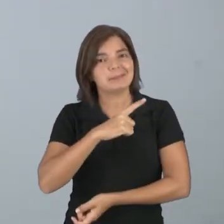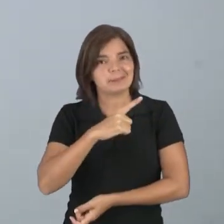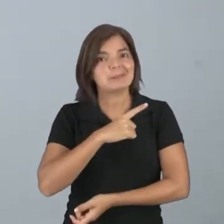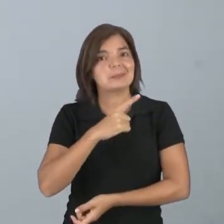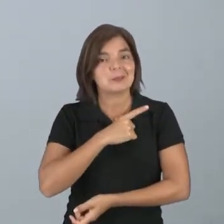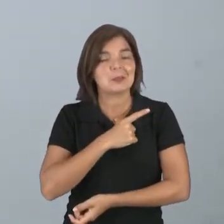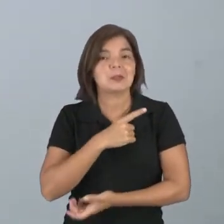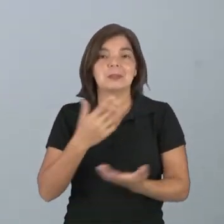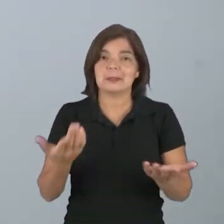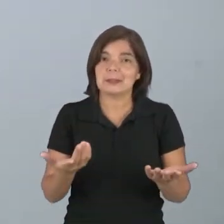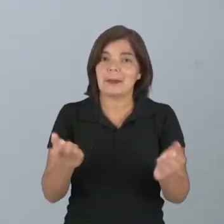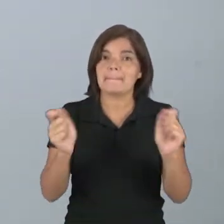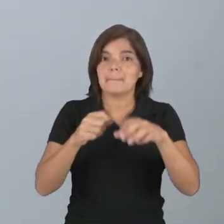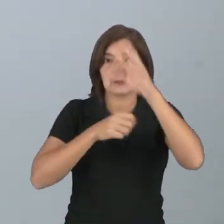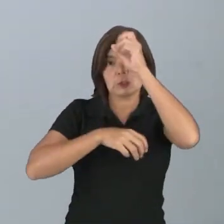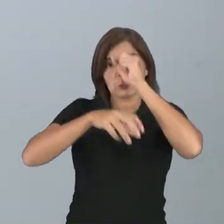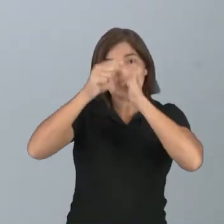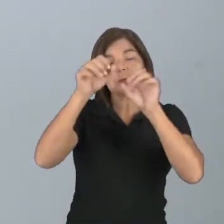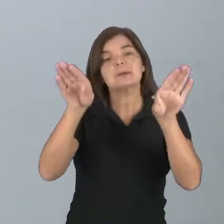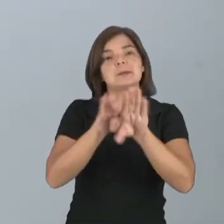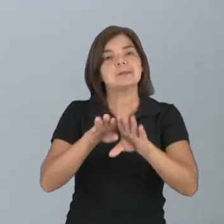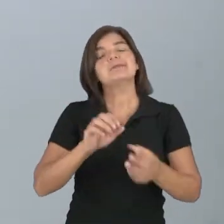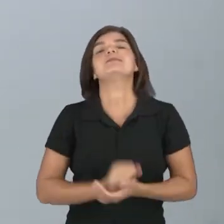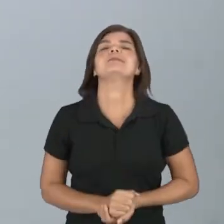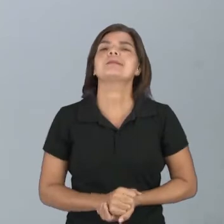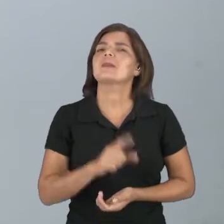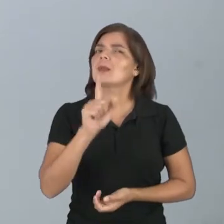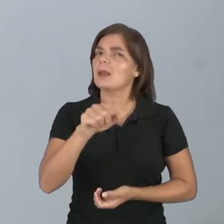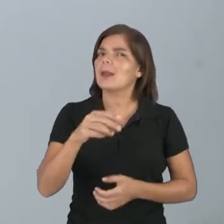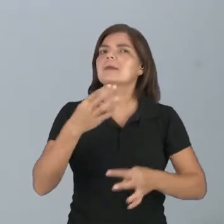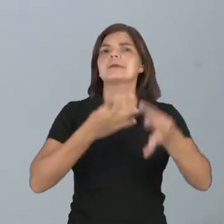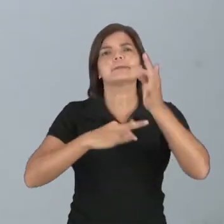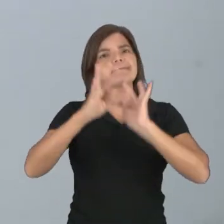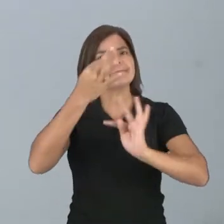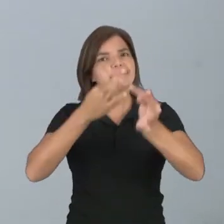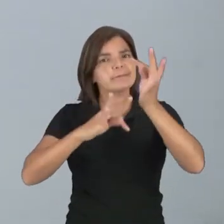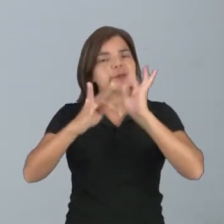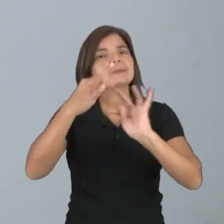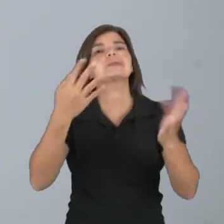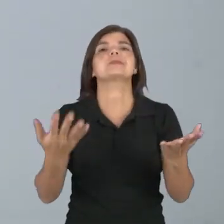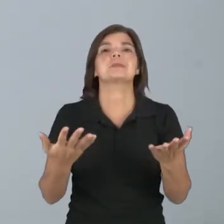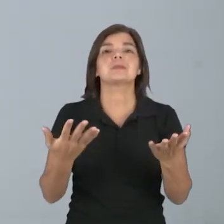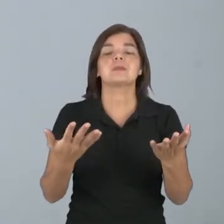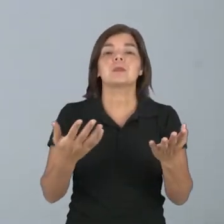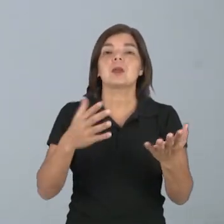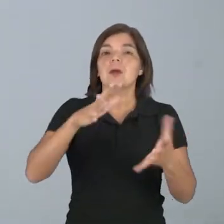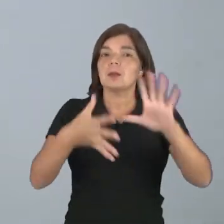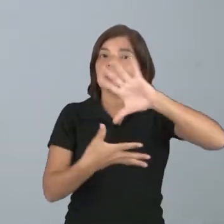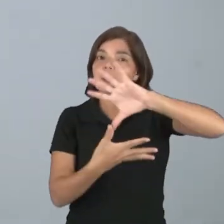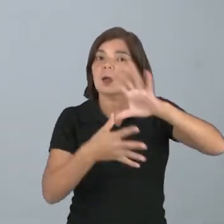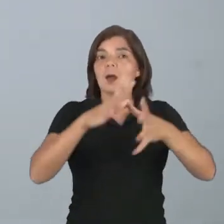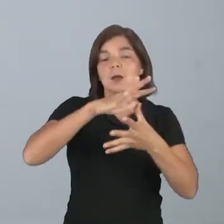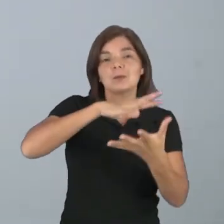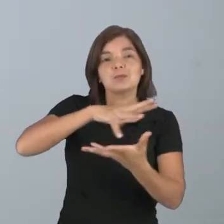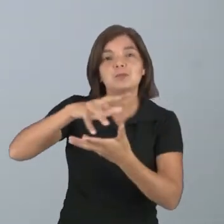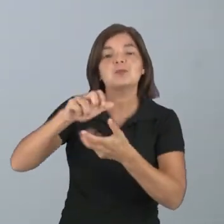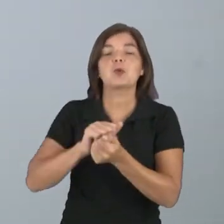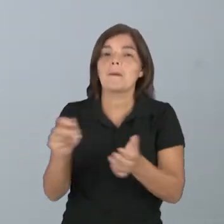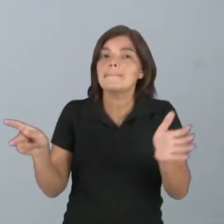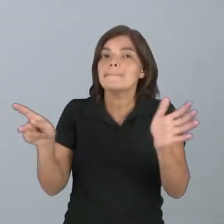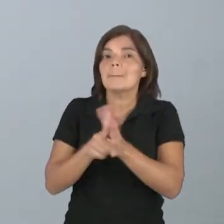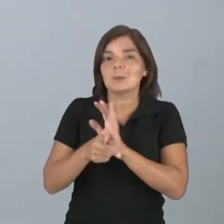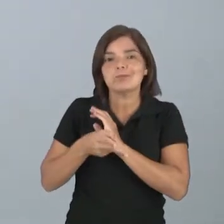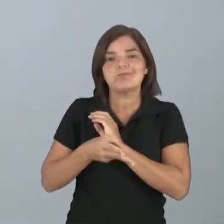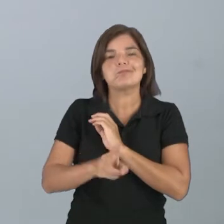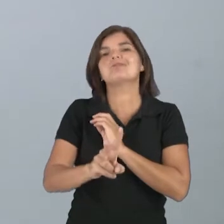que dar o seu jeito para aprender. Então essa é uma das tecnologias que, na pandemia, fizeram parte, ainda